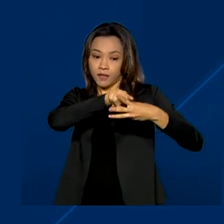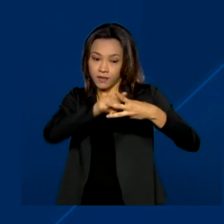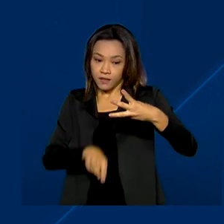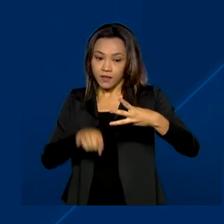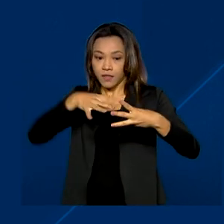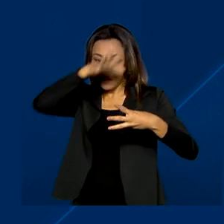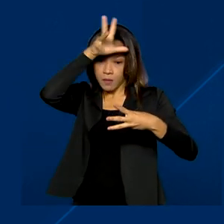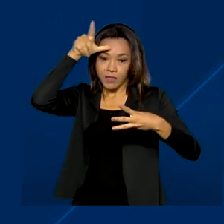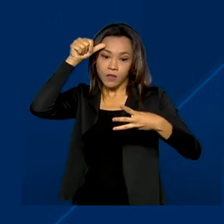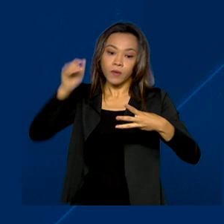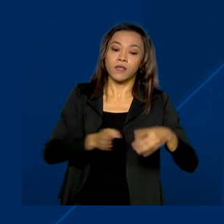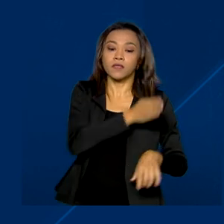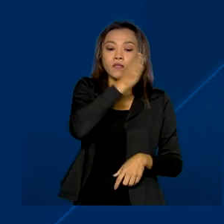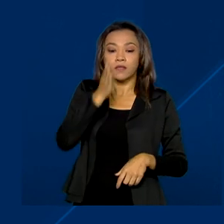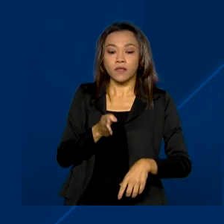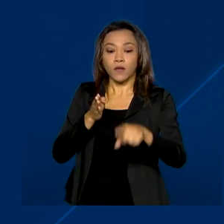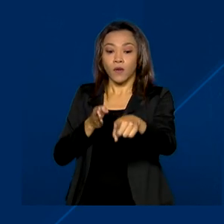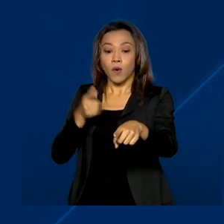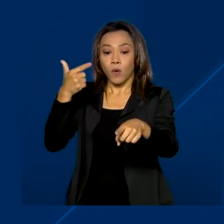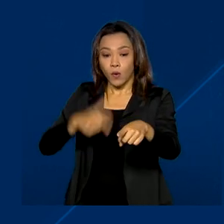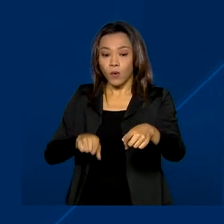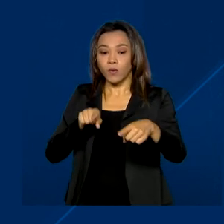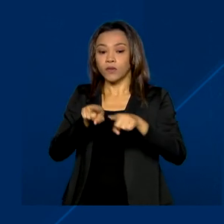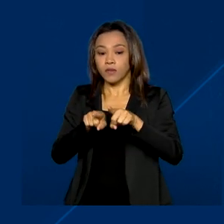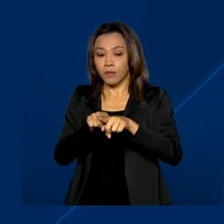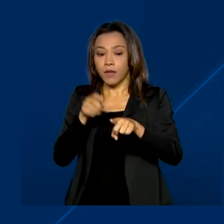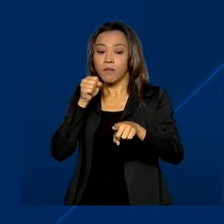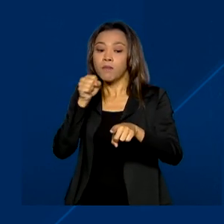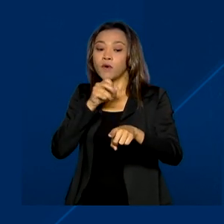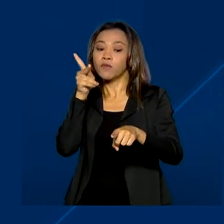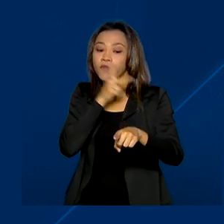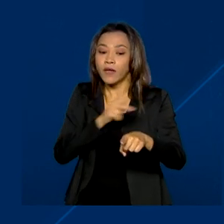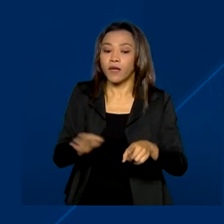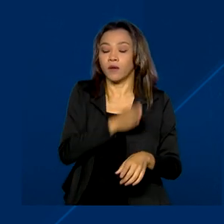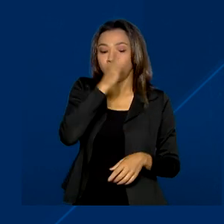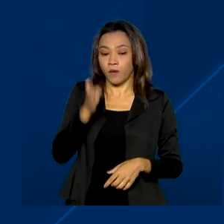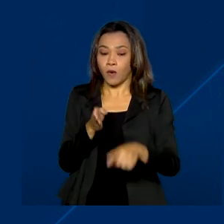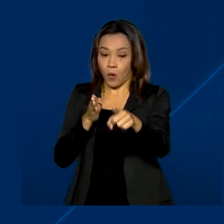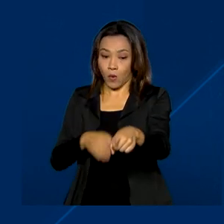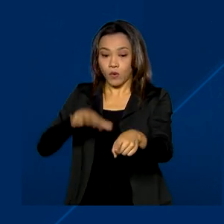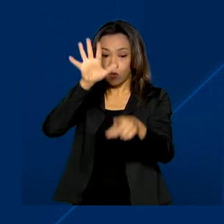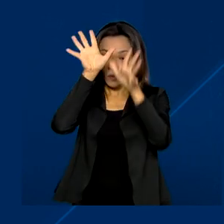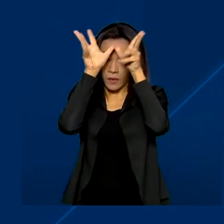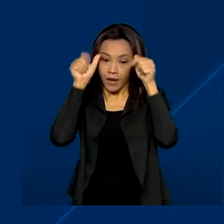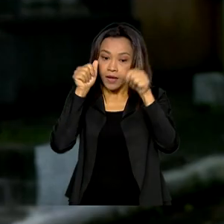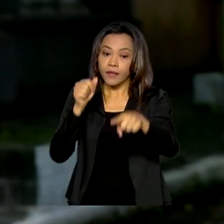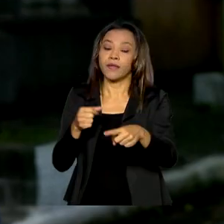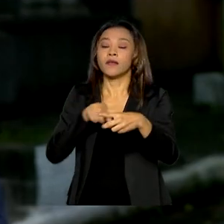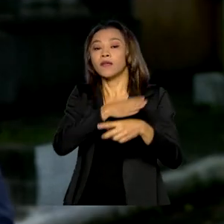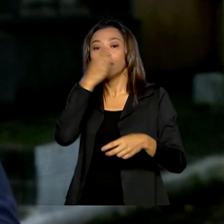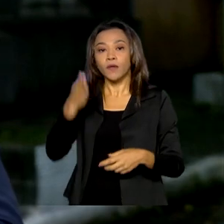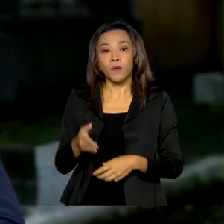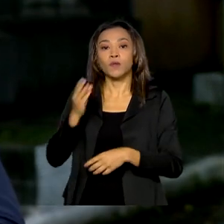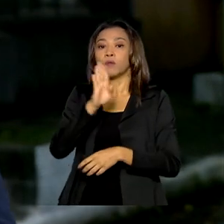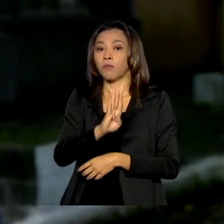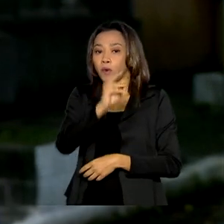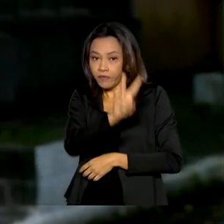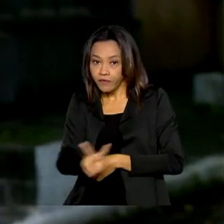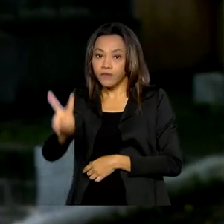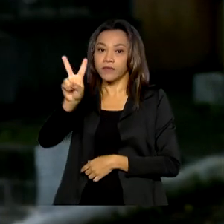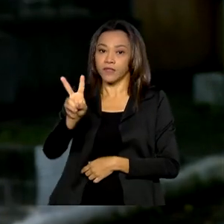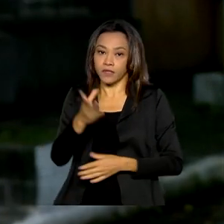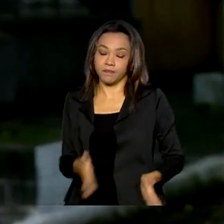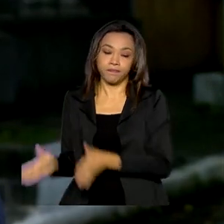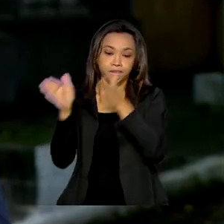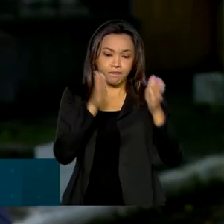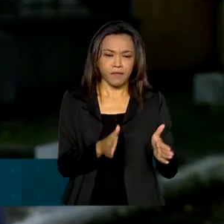Tefé, no Amazonas, Porto Velho, em Rondônia, Rio Branco e Cruzeiro do Sul, no Acre e Boa Vista, em Roraima. A partir do quinto